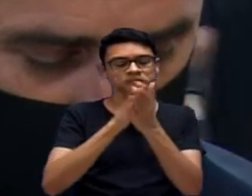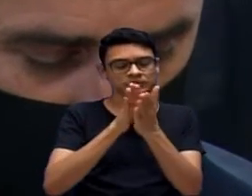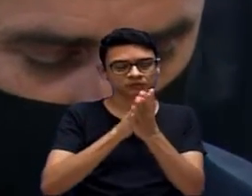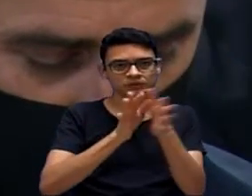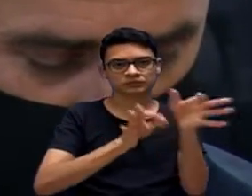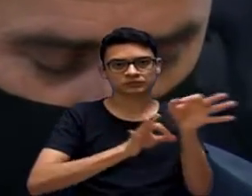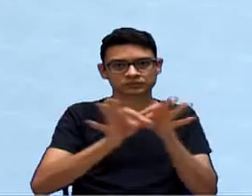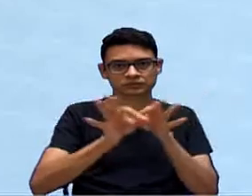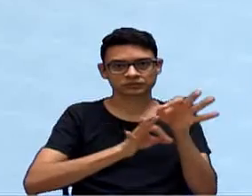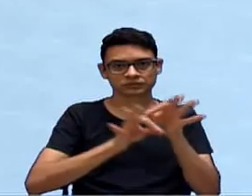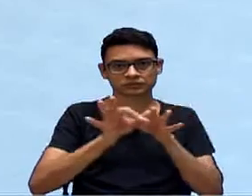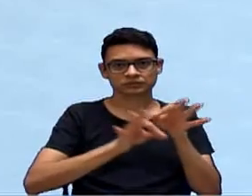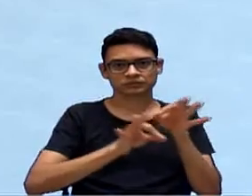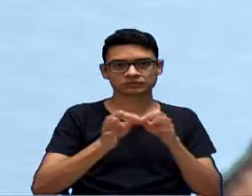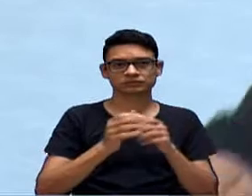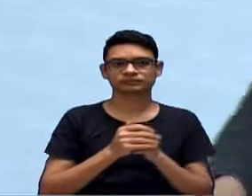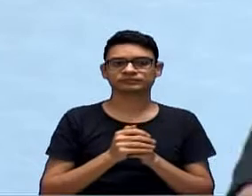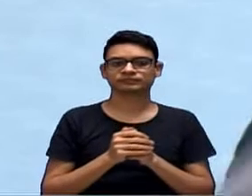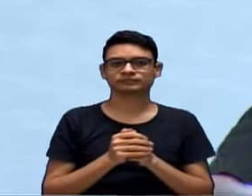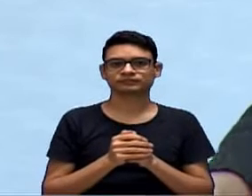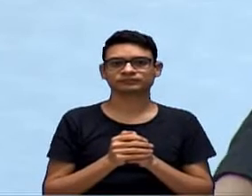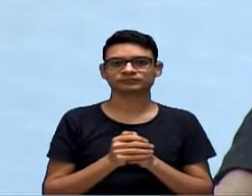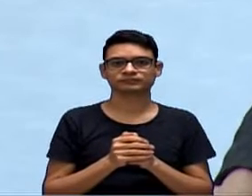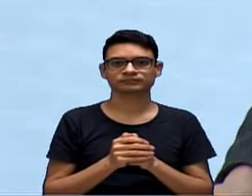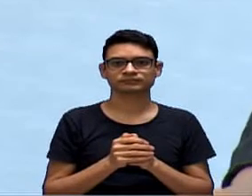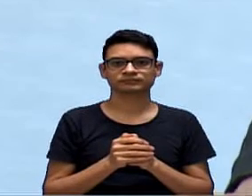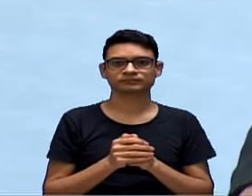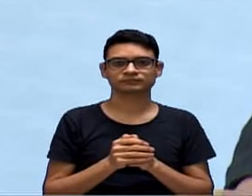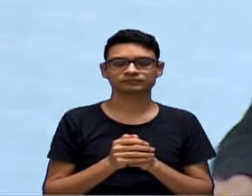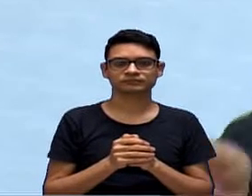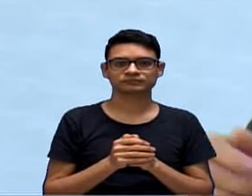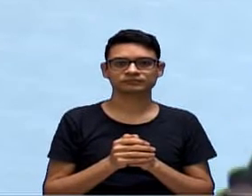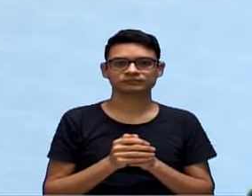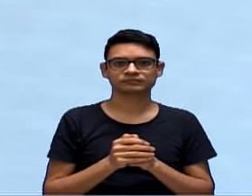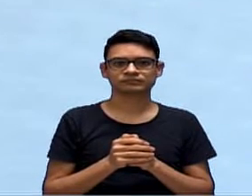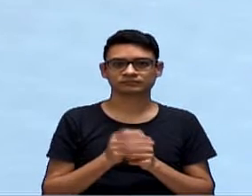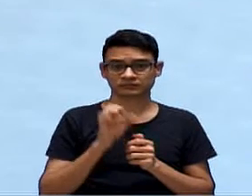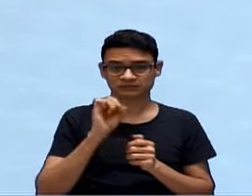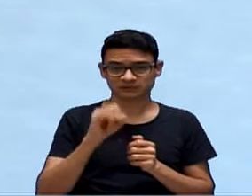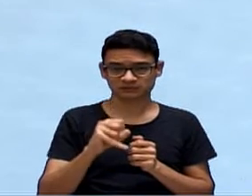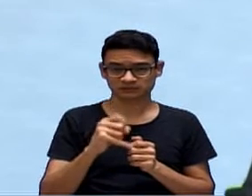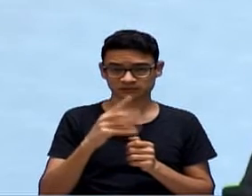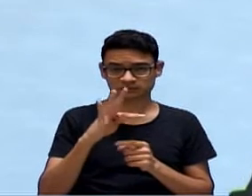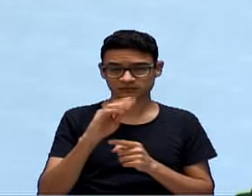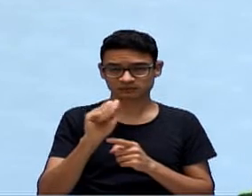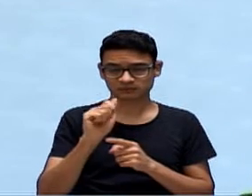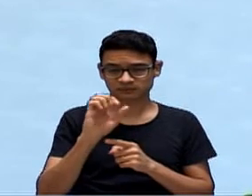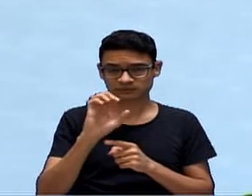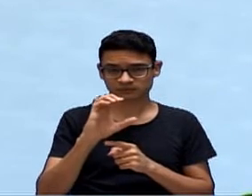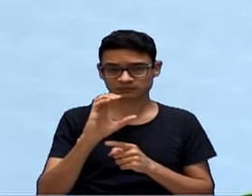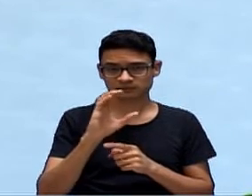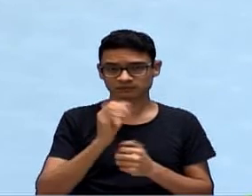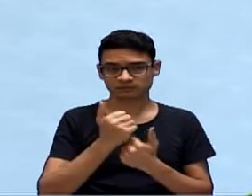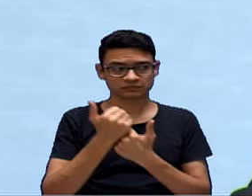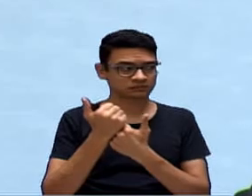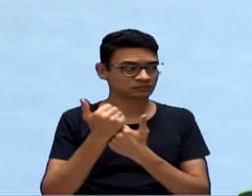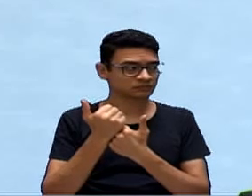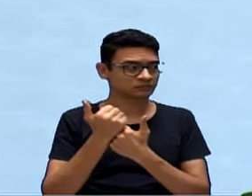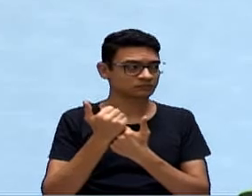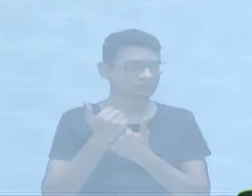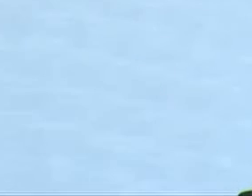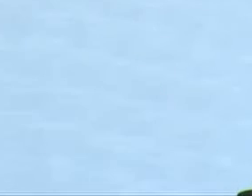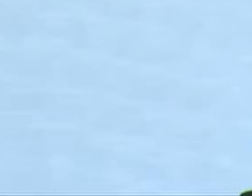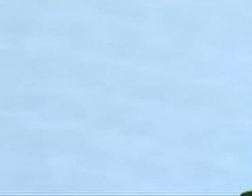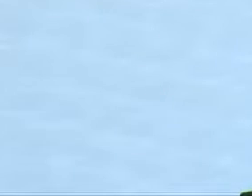Mas você vai votar pelo líder por causa do TAC? Sim, você tem o TAC, já está promovendo um diálogo, não vai